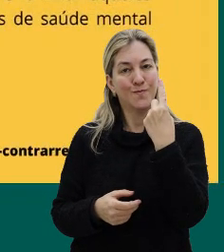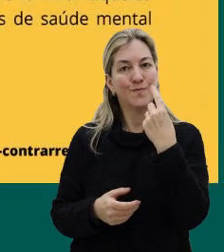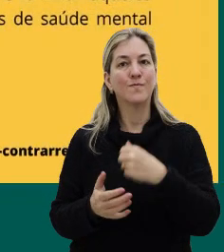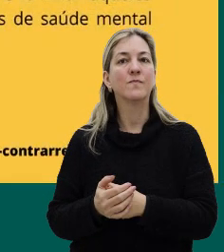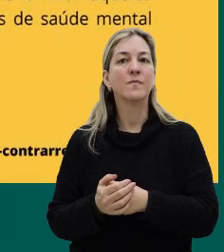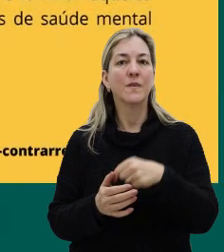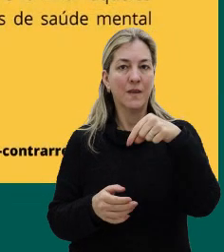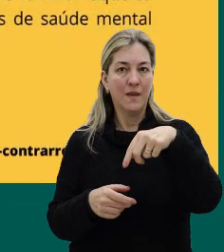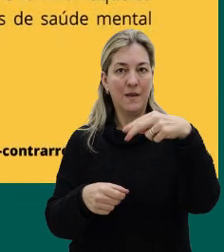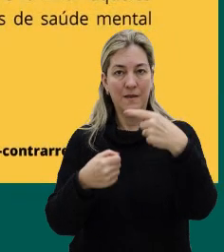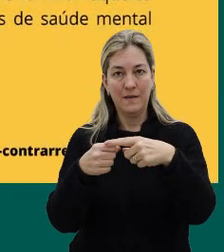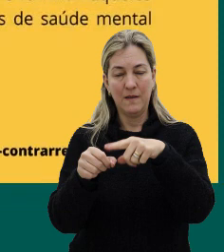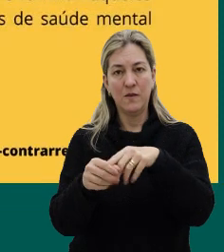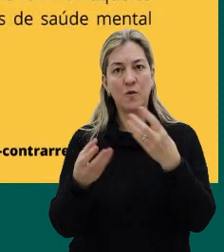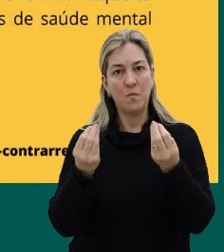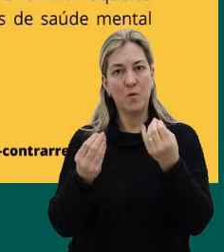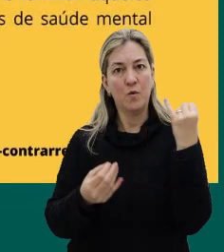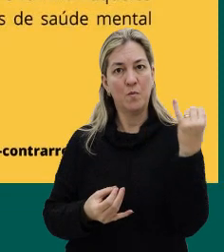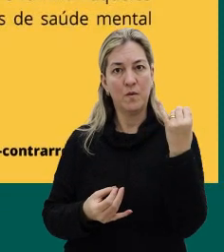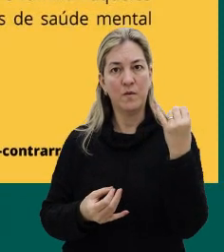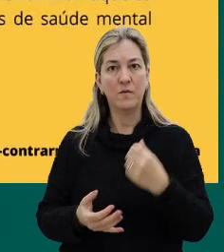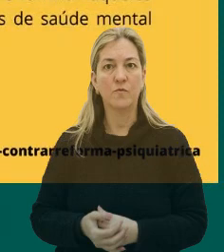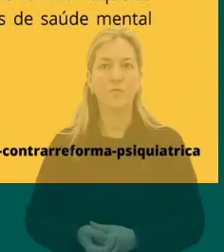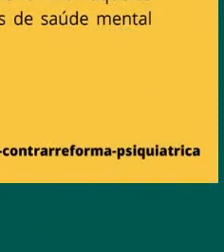aqui na cidade, e isso é muito importante.